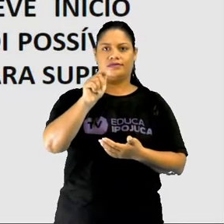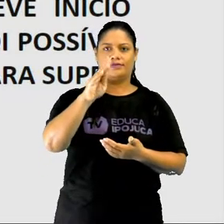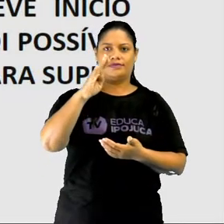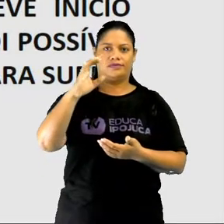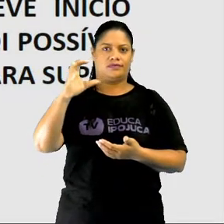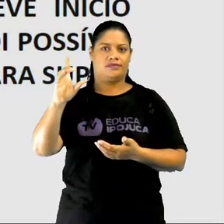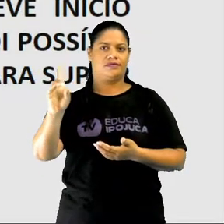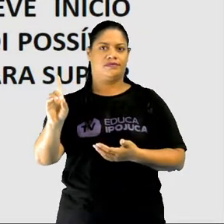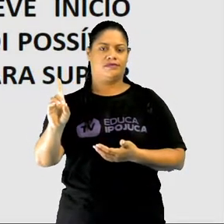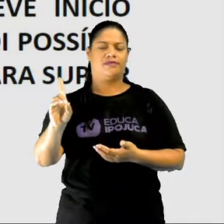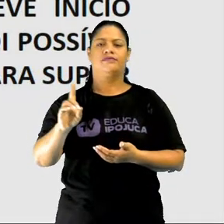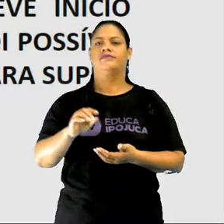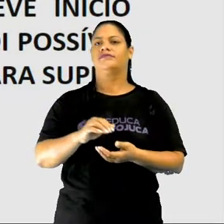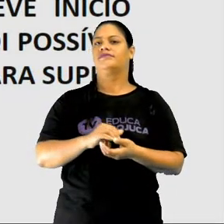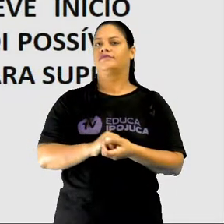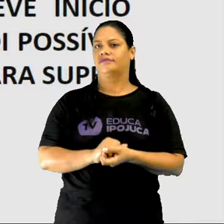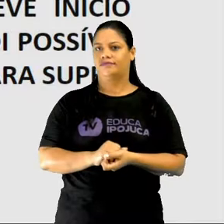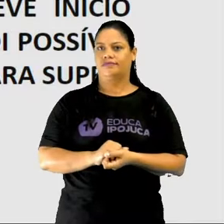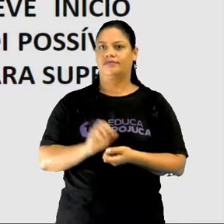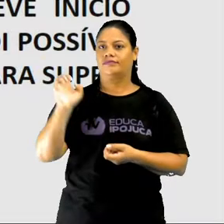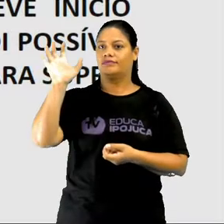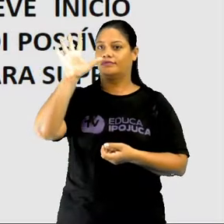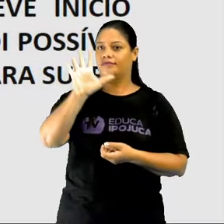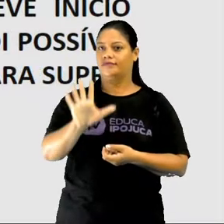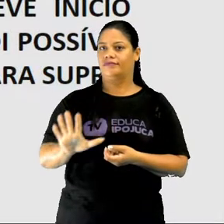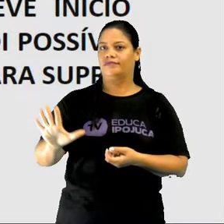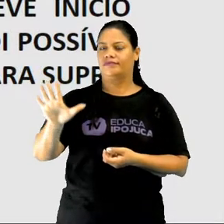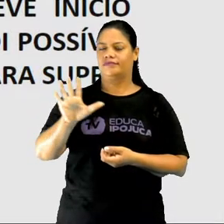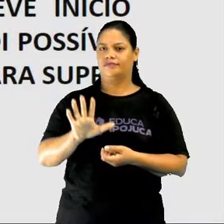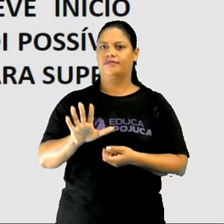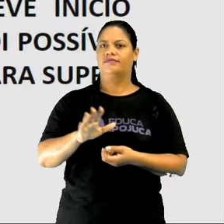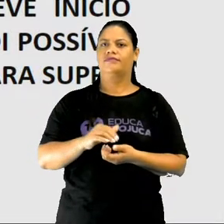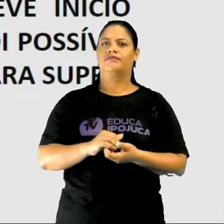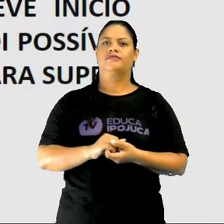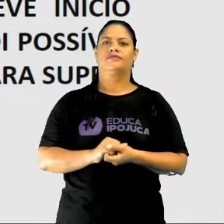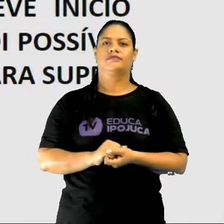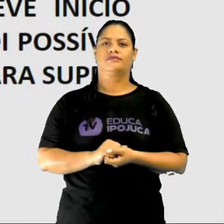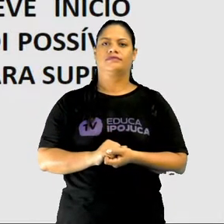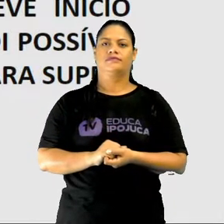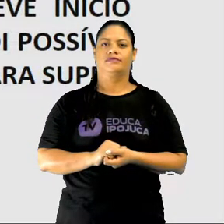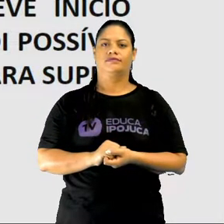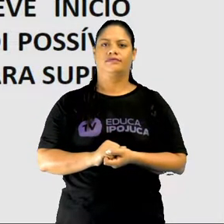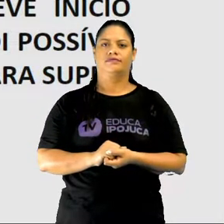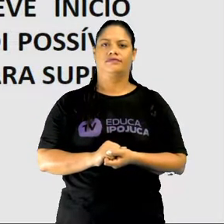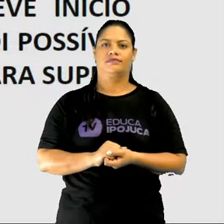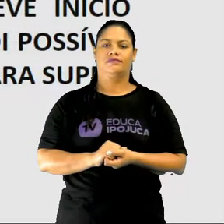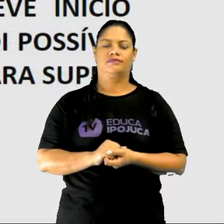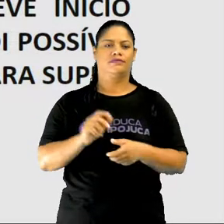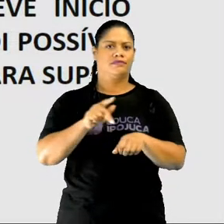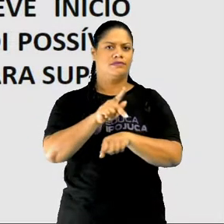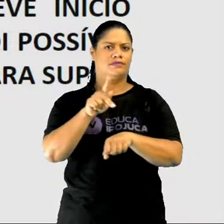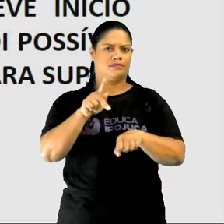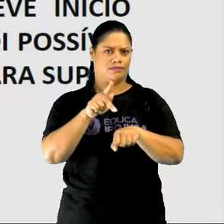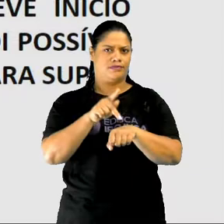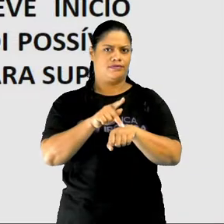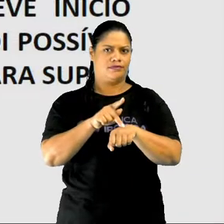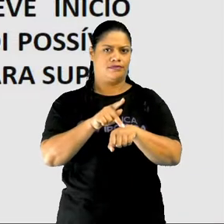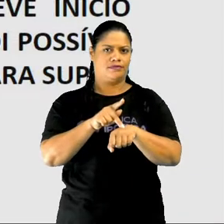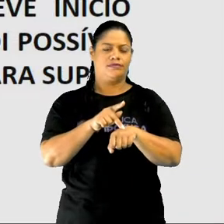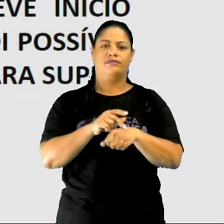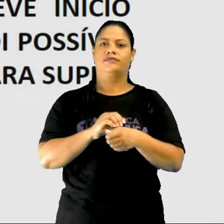navegações, o continente europeu interagia muito com países do Oriente,